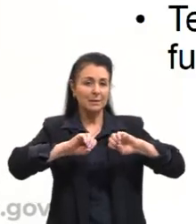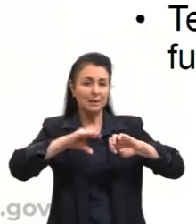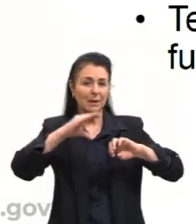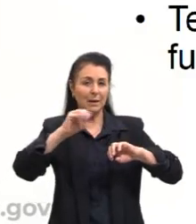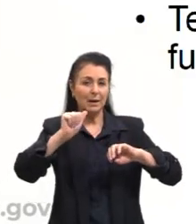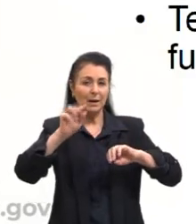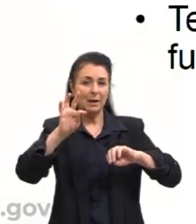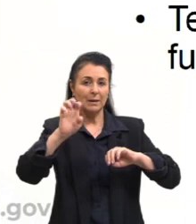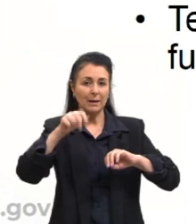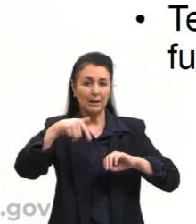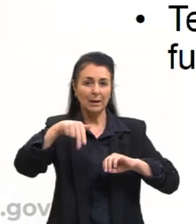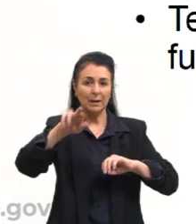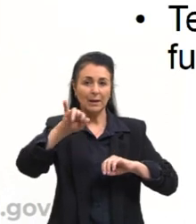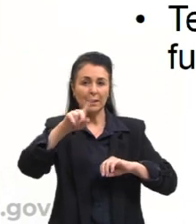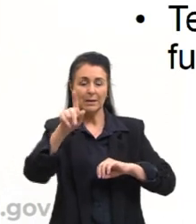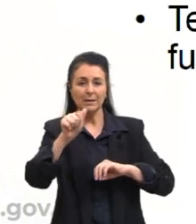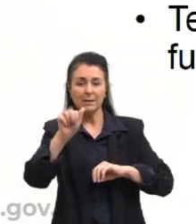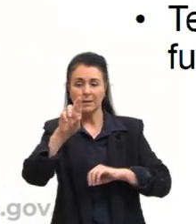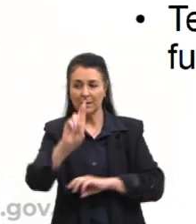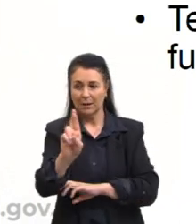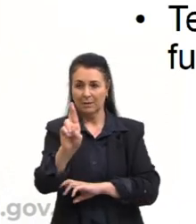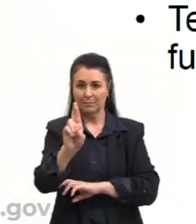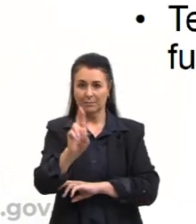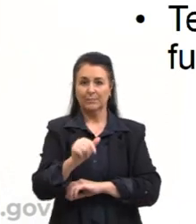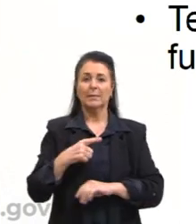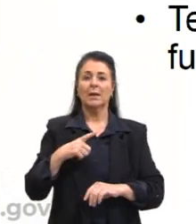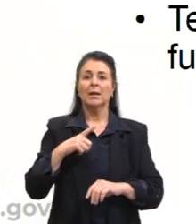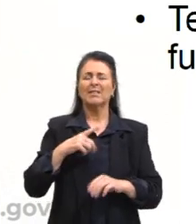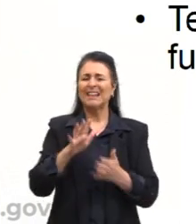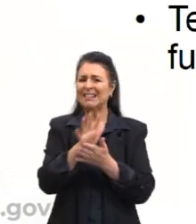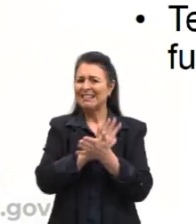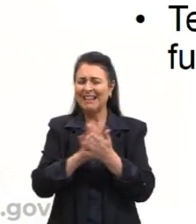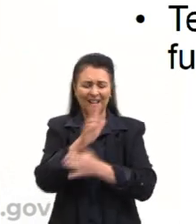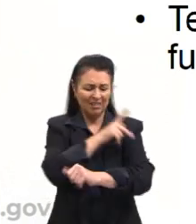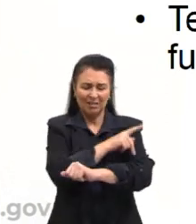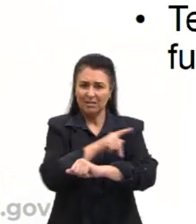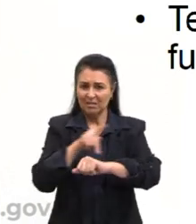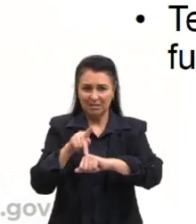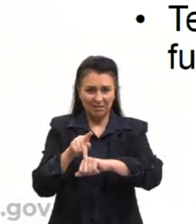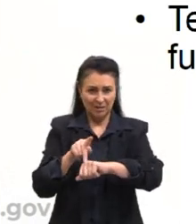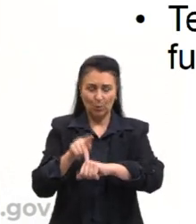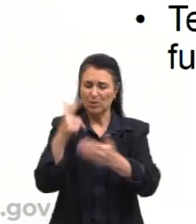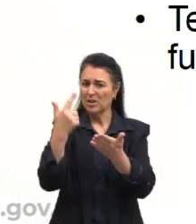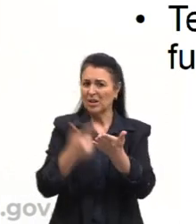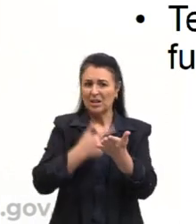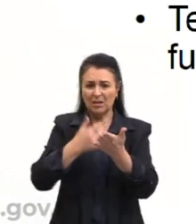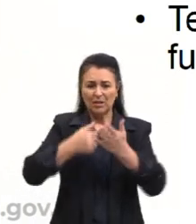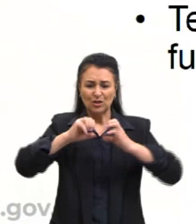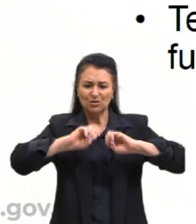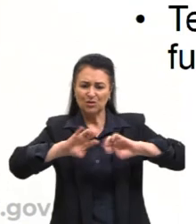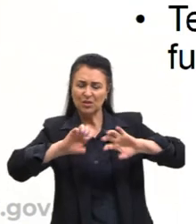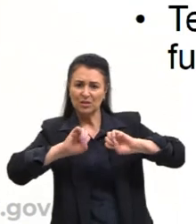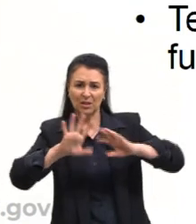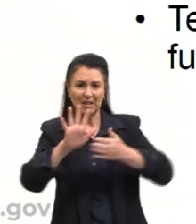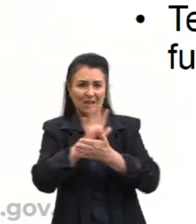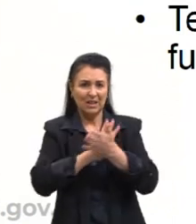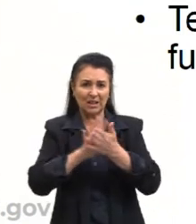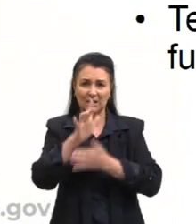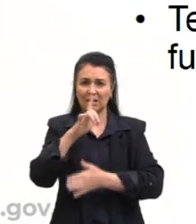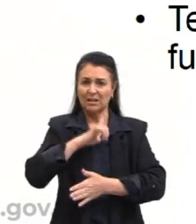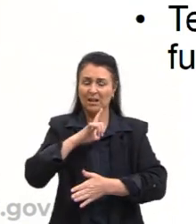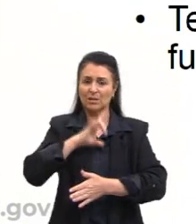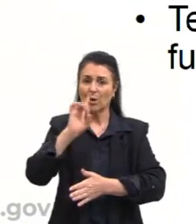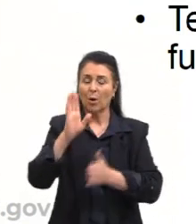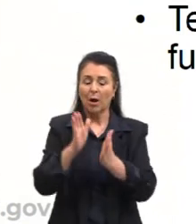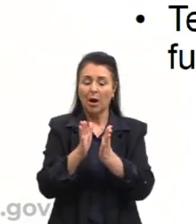livros, não existe nada pedagógico de livros de ensino, por exemplo. Temos apenas